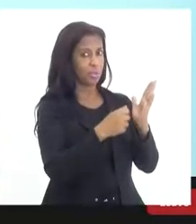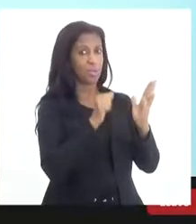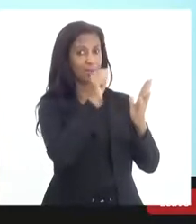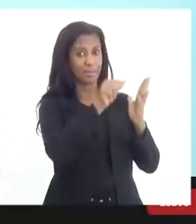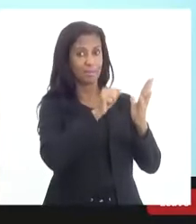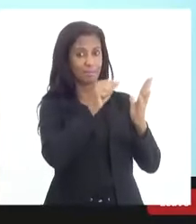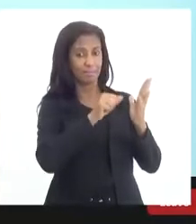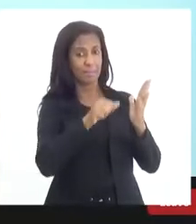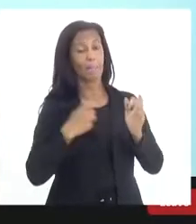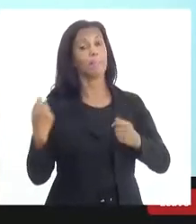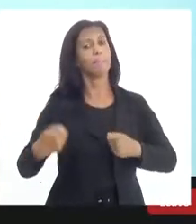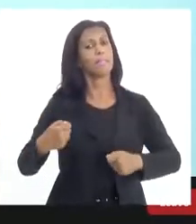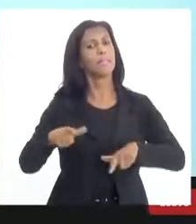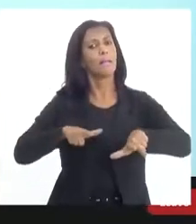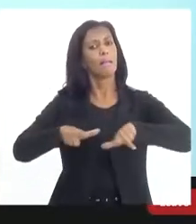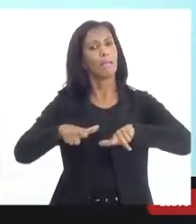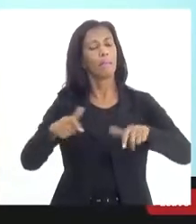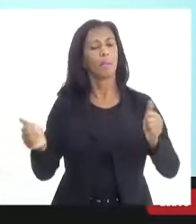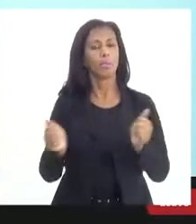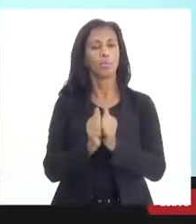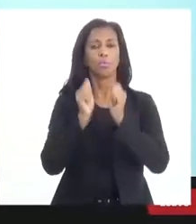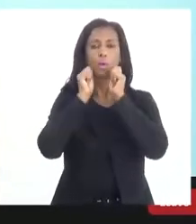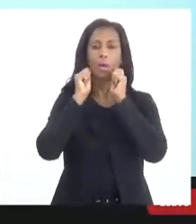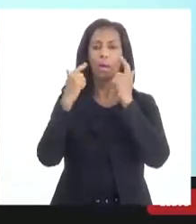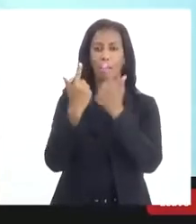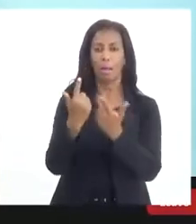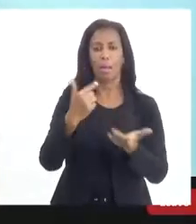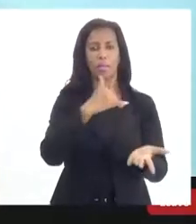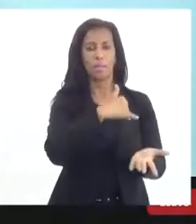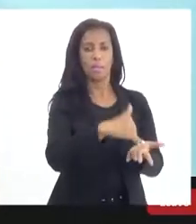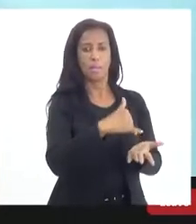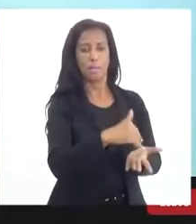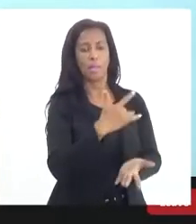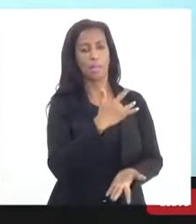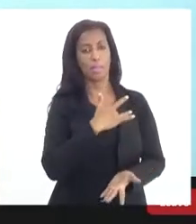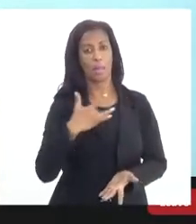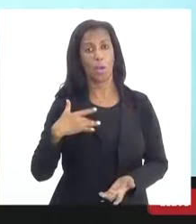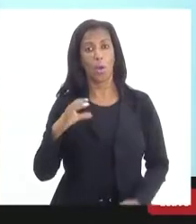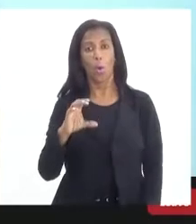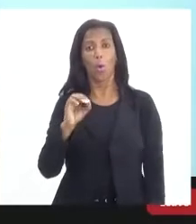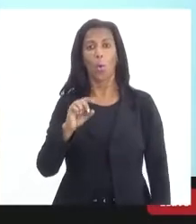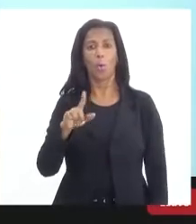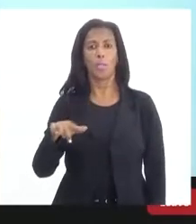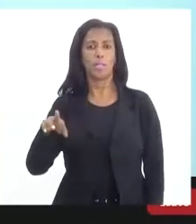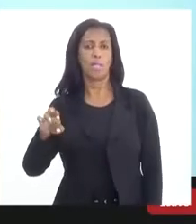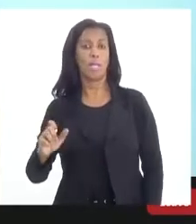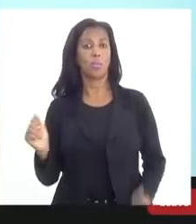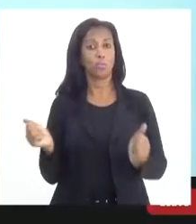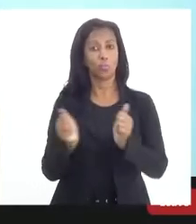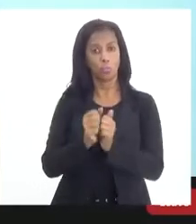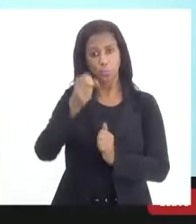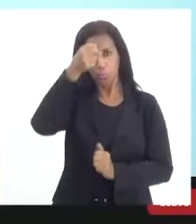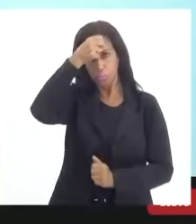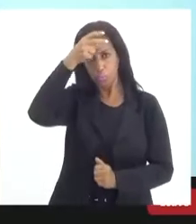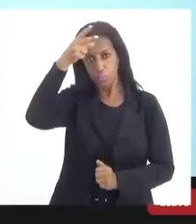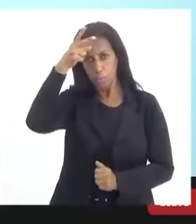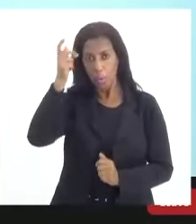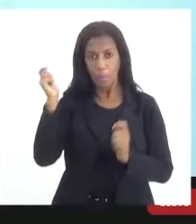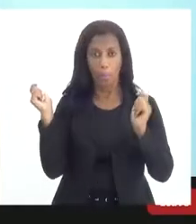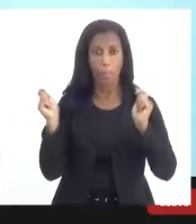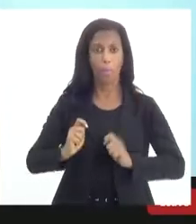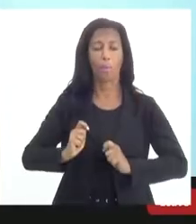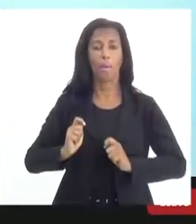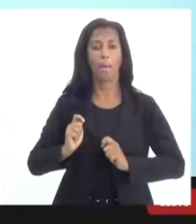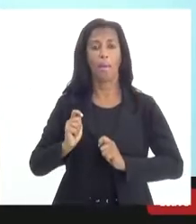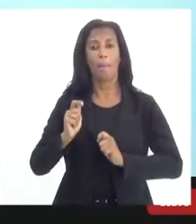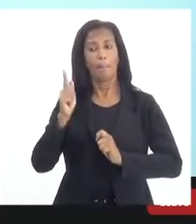juntos, né? A LERJ, Secretaria Estadual de Saúde, COSEMES, aos municípios, para que, além